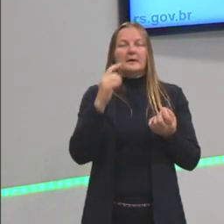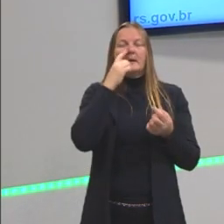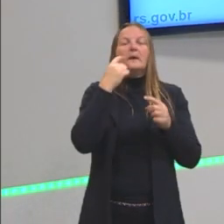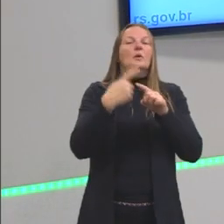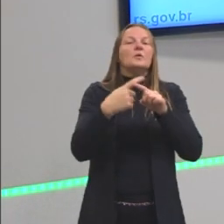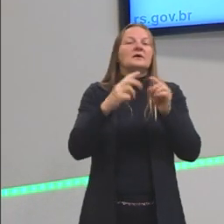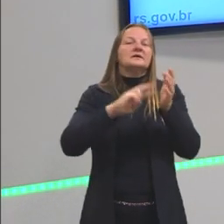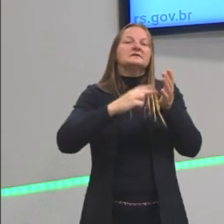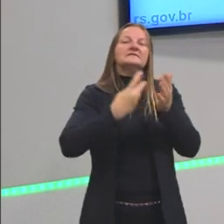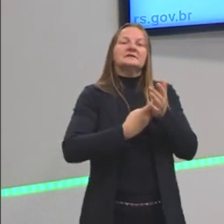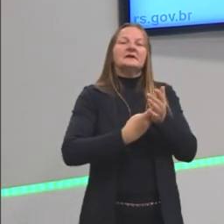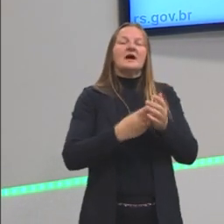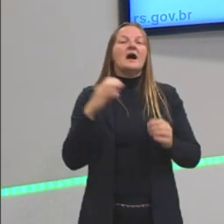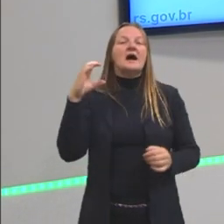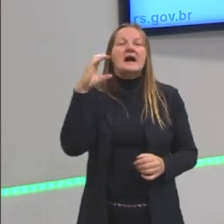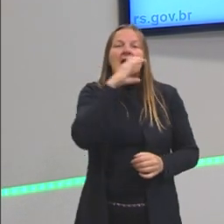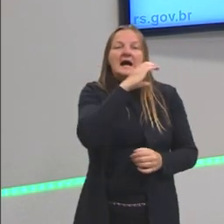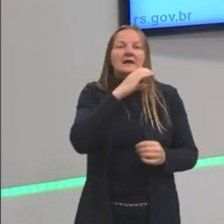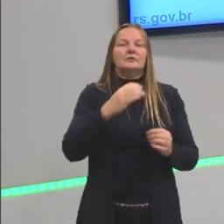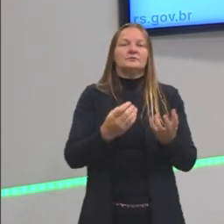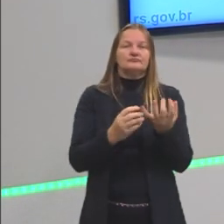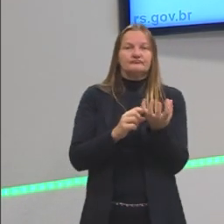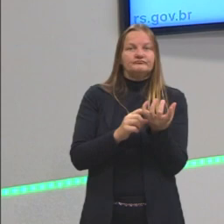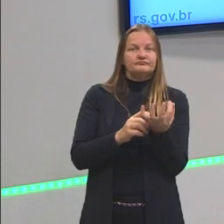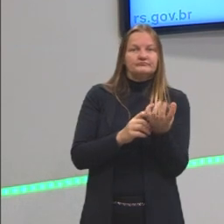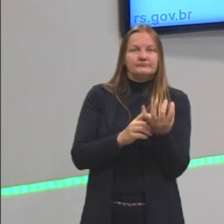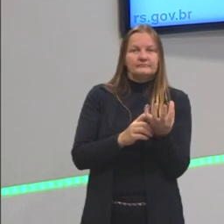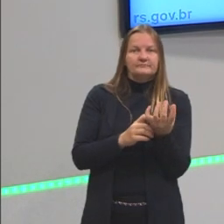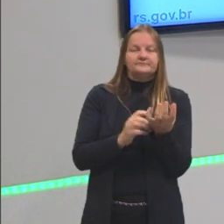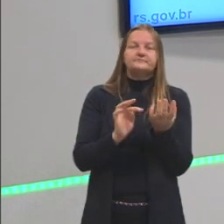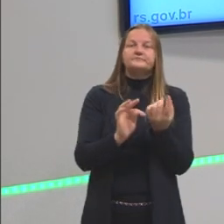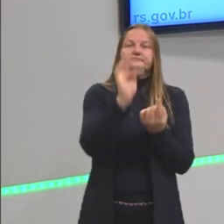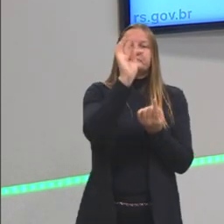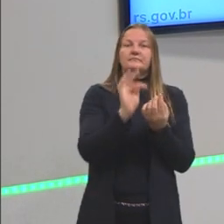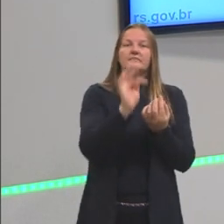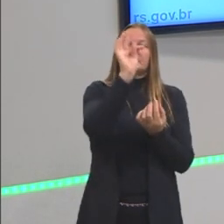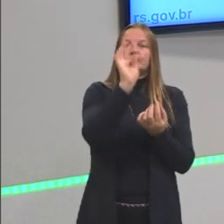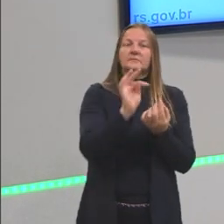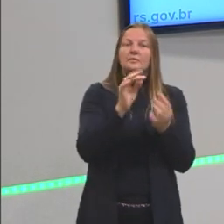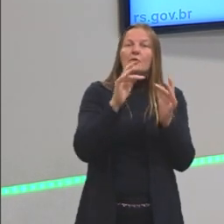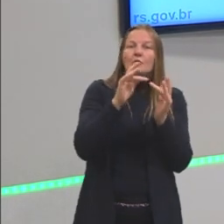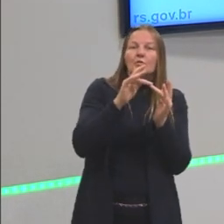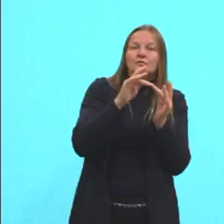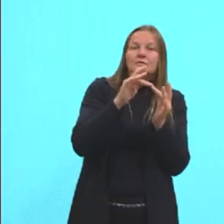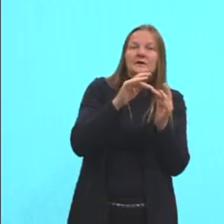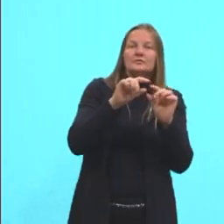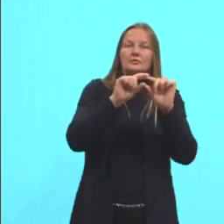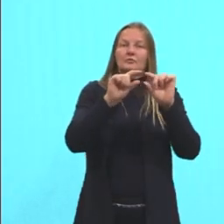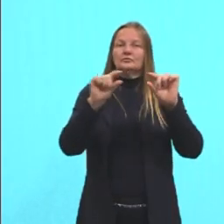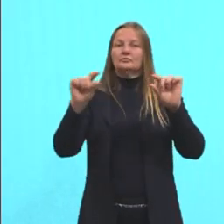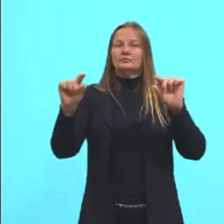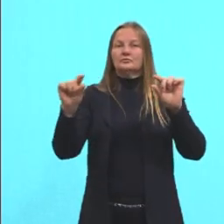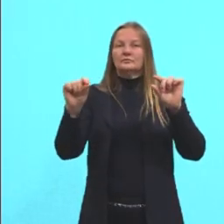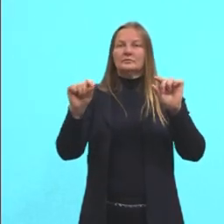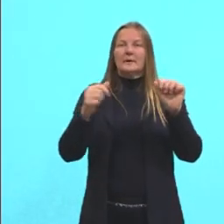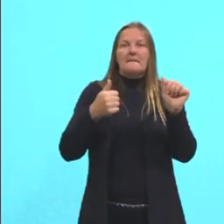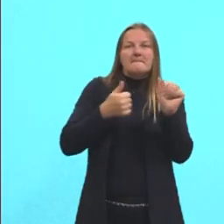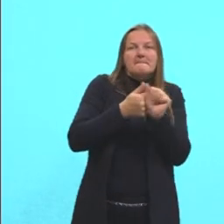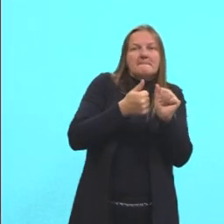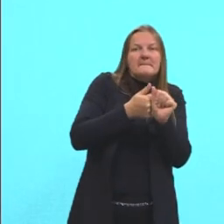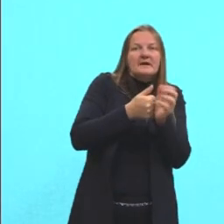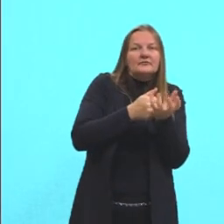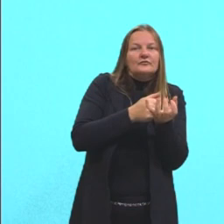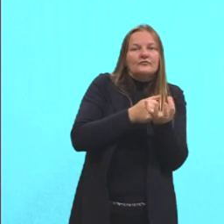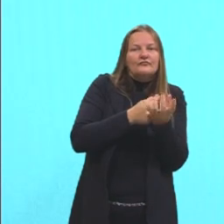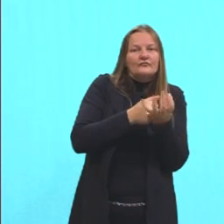o calor, a temperatura alta que está entrando em contato aqui com essa barra, ela está mais próxima